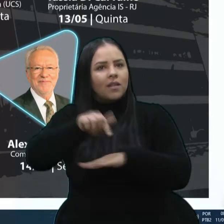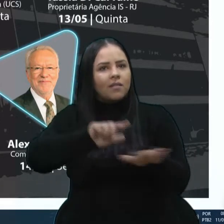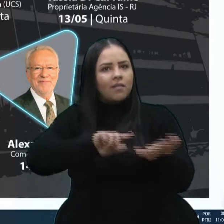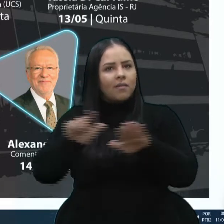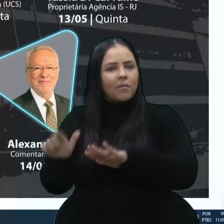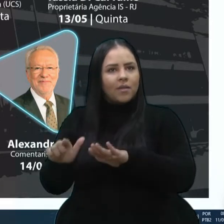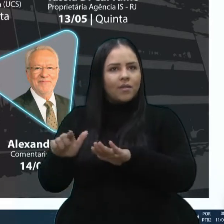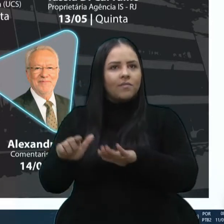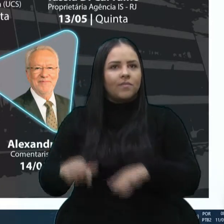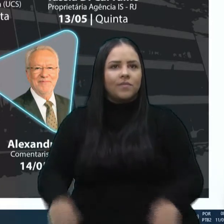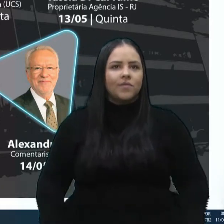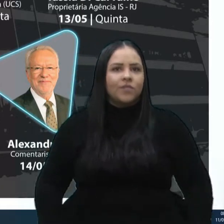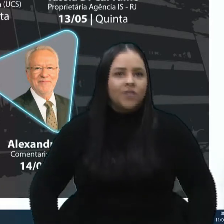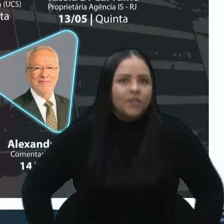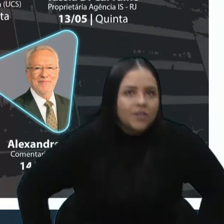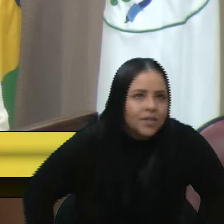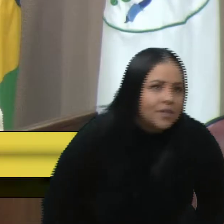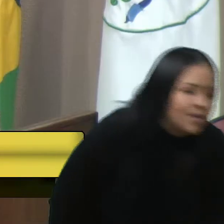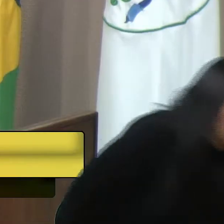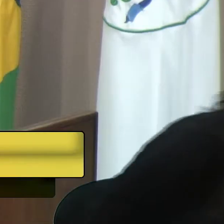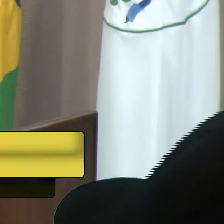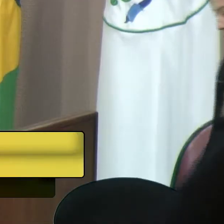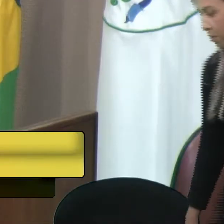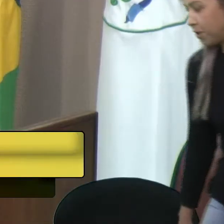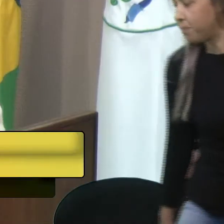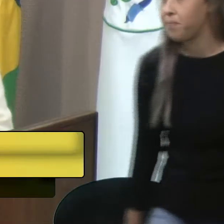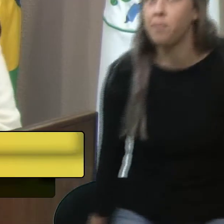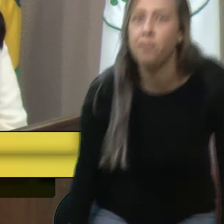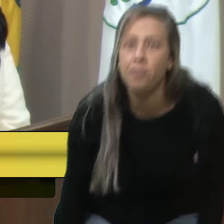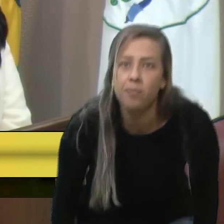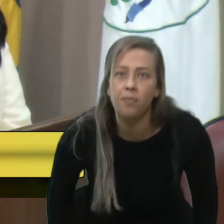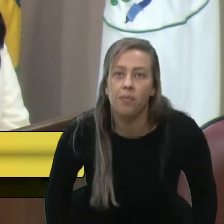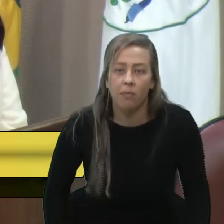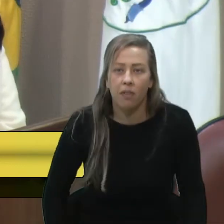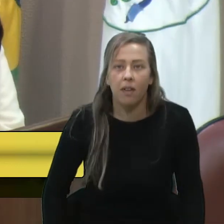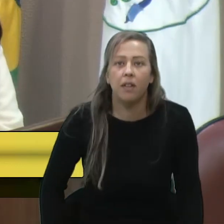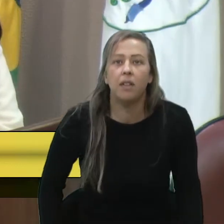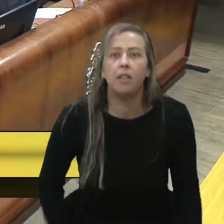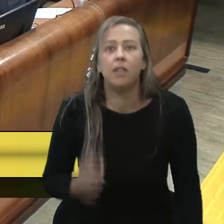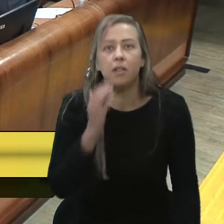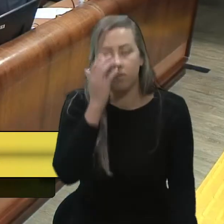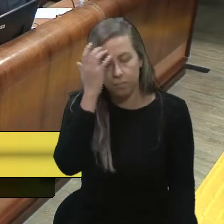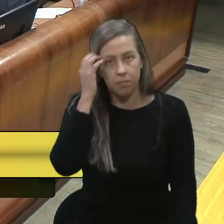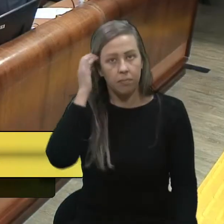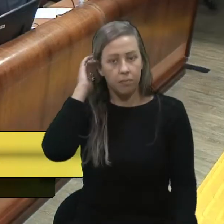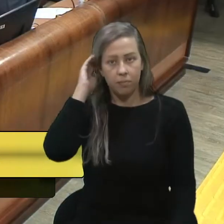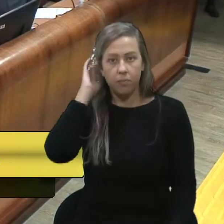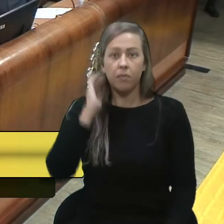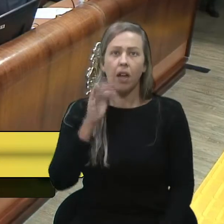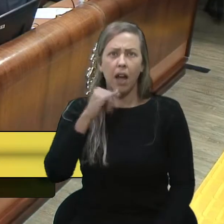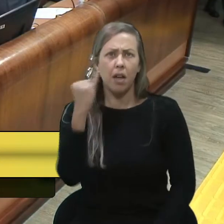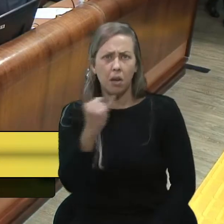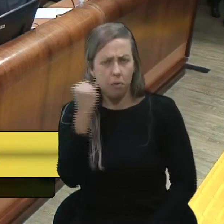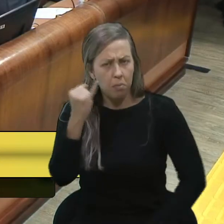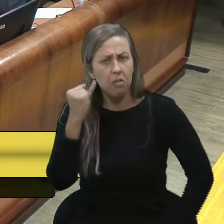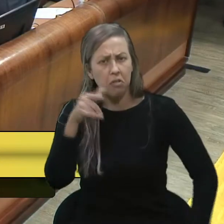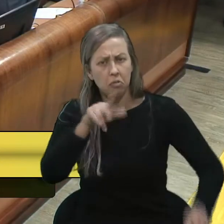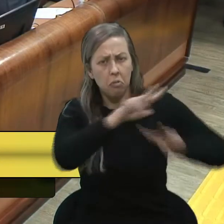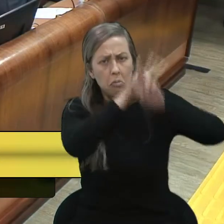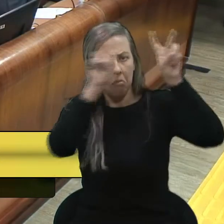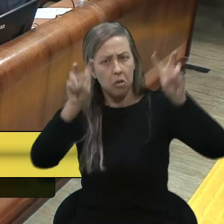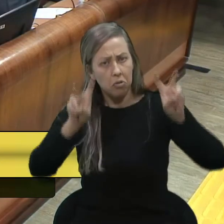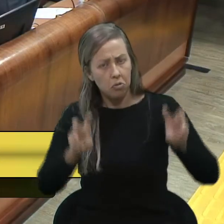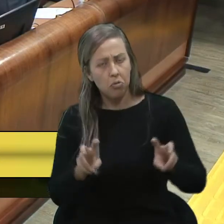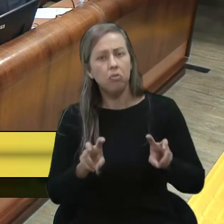semana. Por favor, vereador Felipe. Vereadora Marisol, é extremamente importante a senhora trazer para o plenário esse assunto, até pela